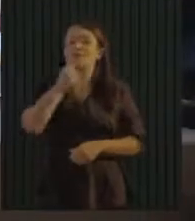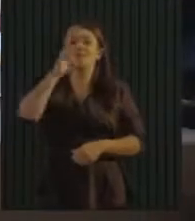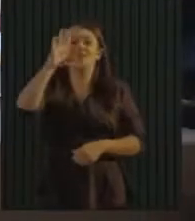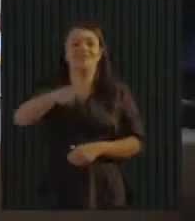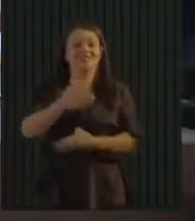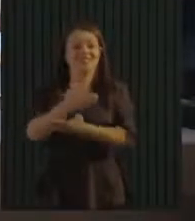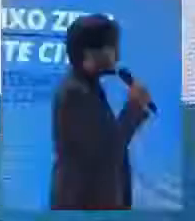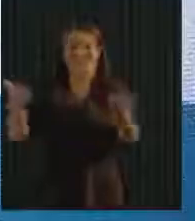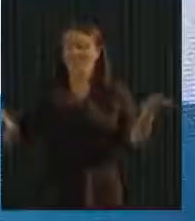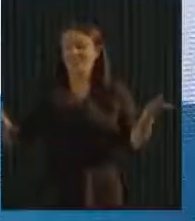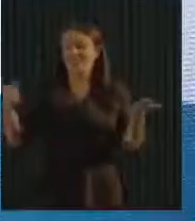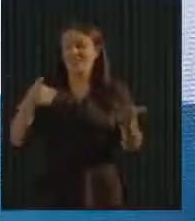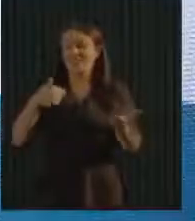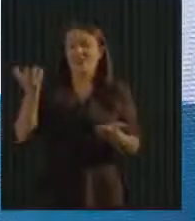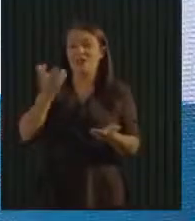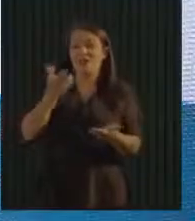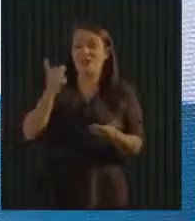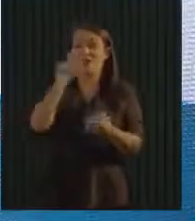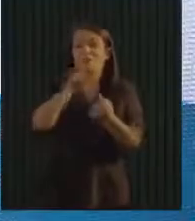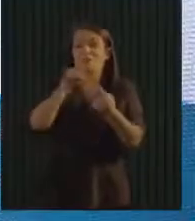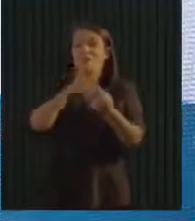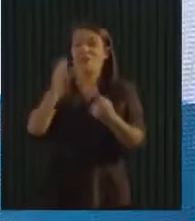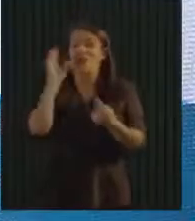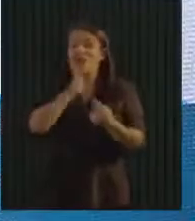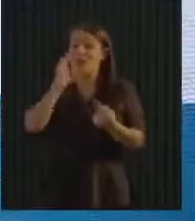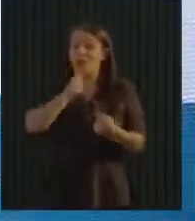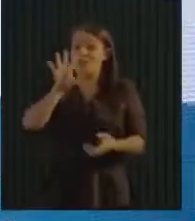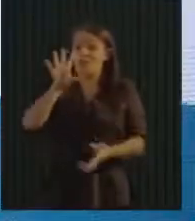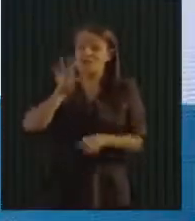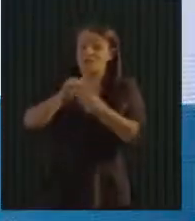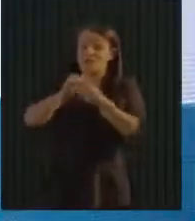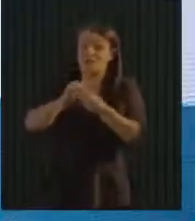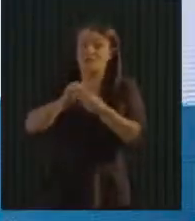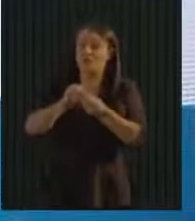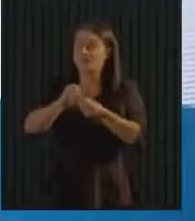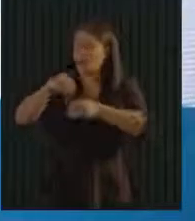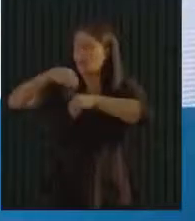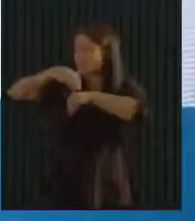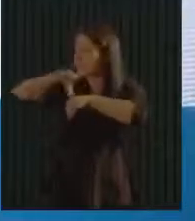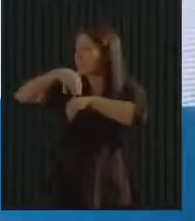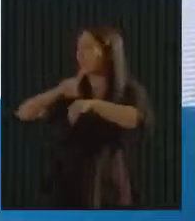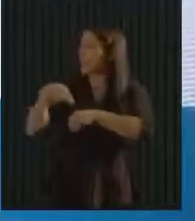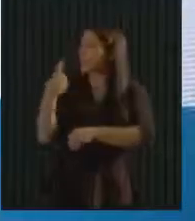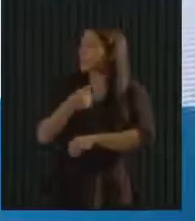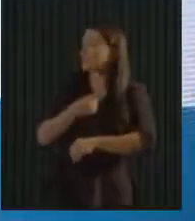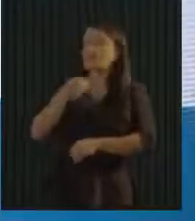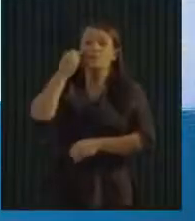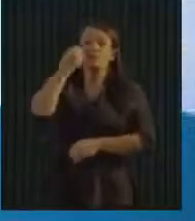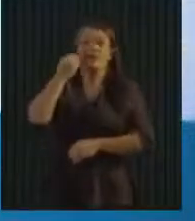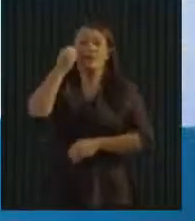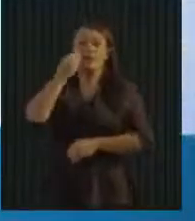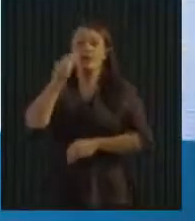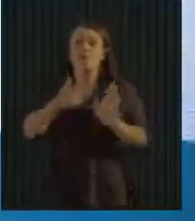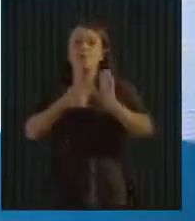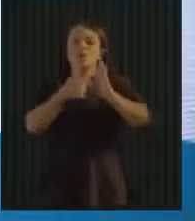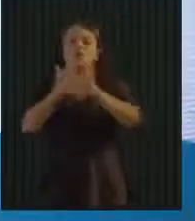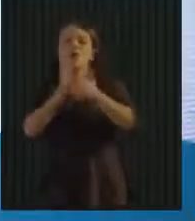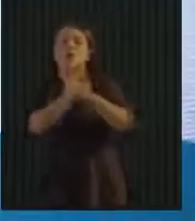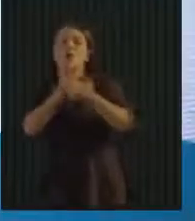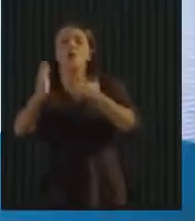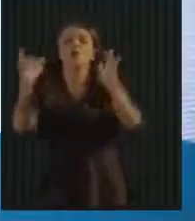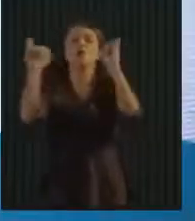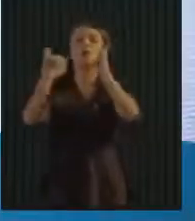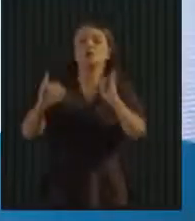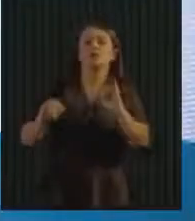Bom, boa tarde a todos. Eu vou tentar ser bem objetivo, eu venho trazendo para vocês a nossa experiência, vou focar em números e algumas